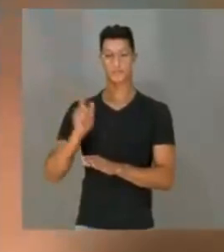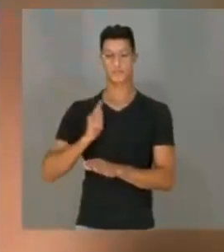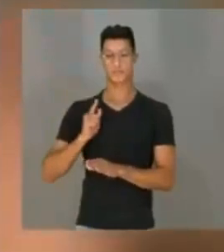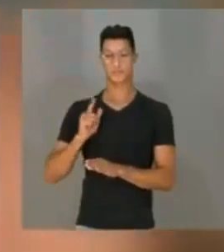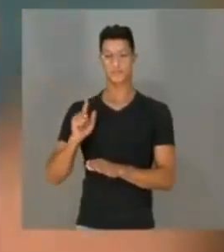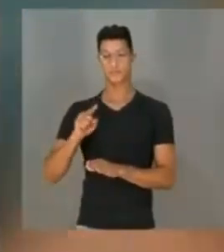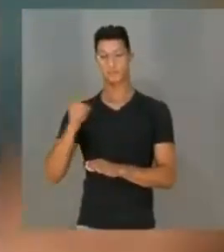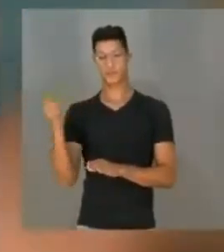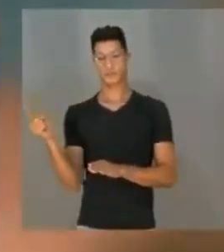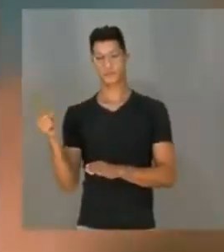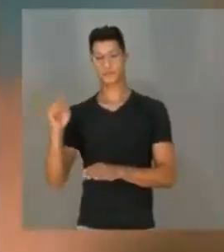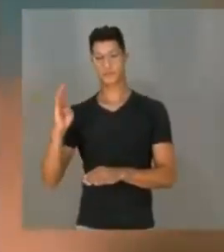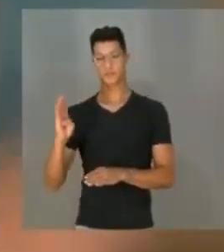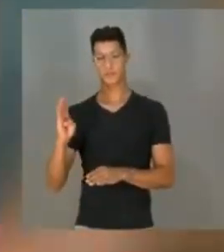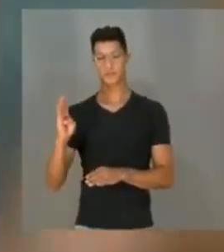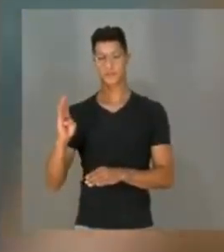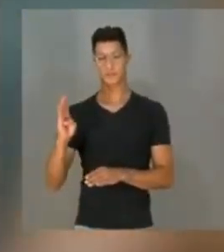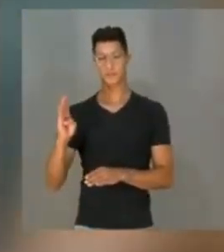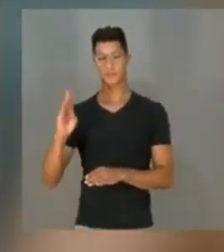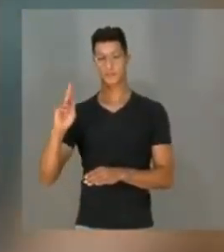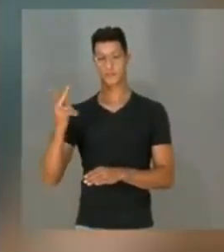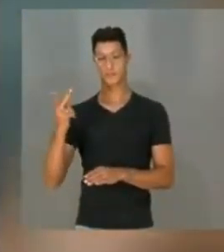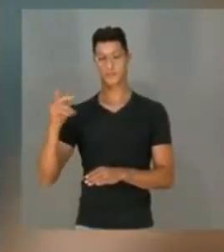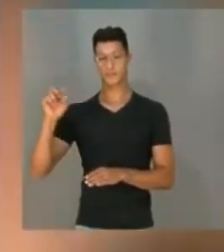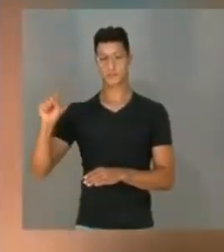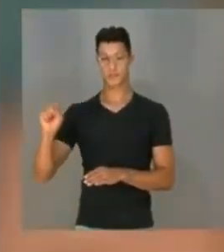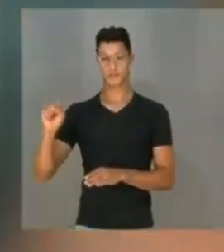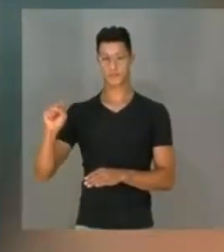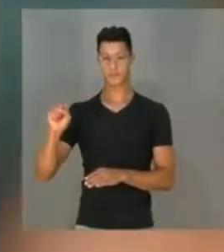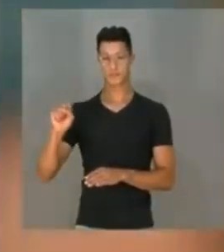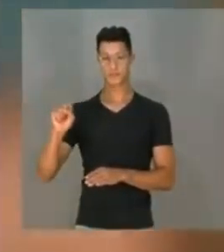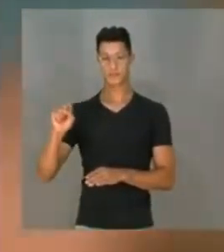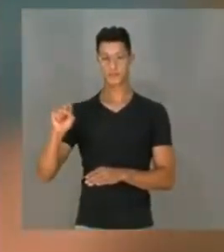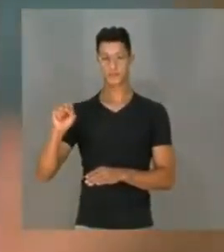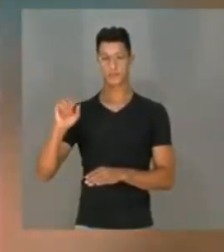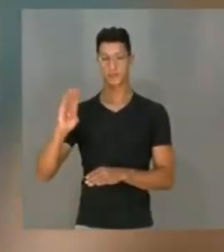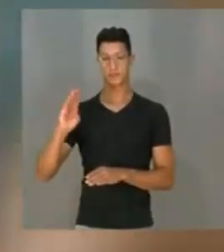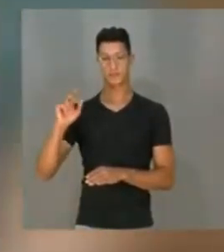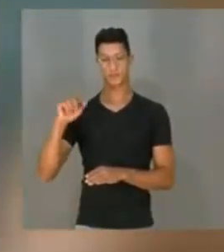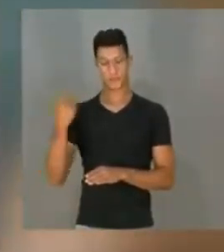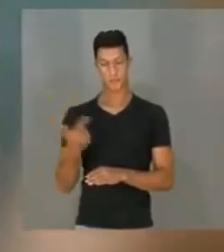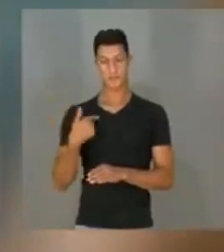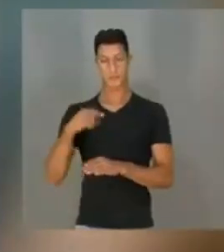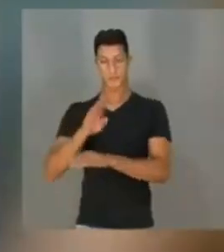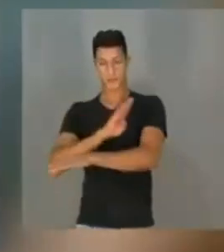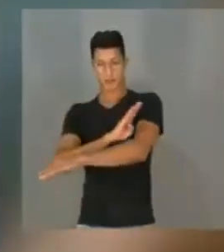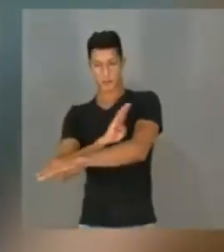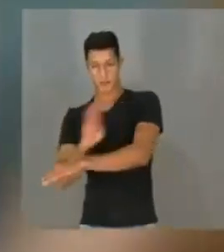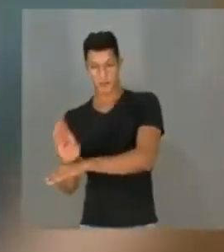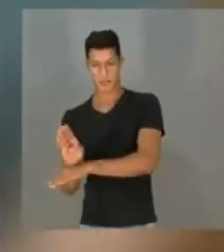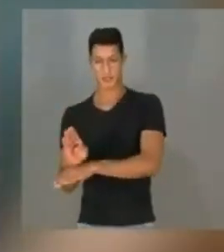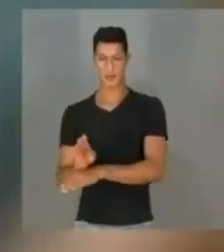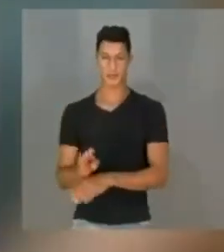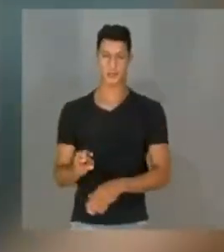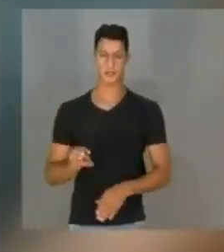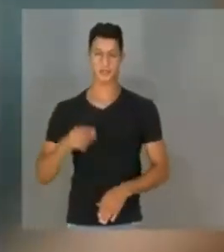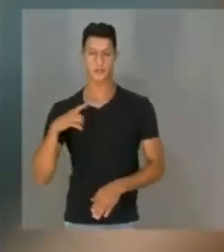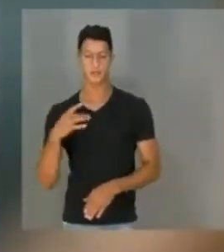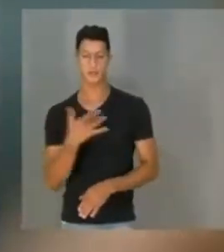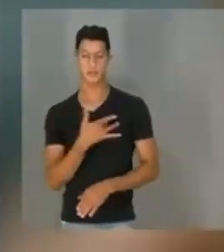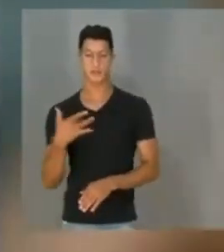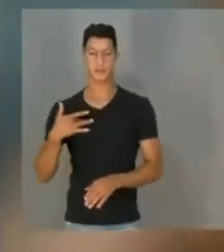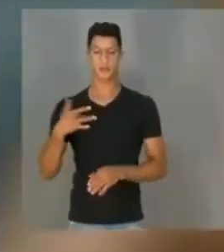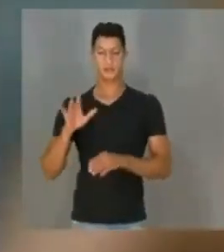sigla BHS, que é para Bachelor of Health Science, a acupuntura.